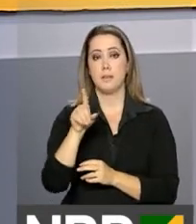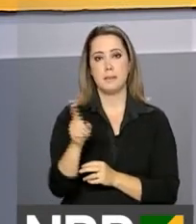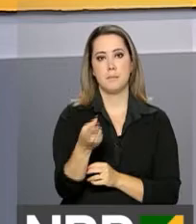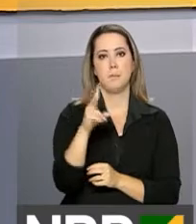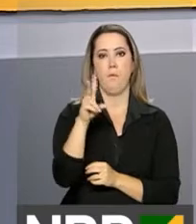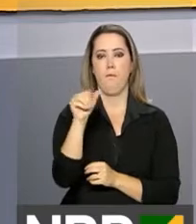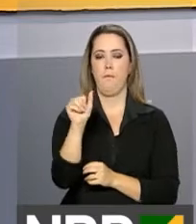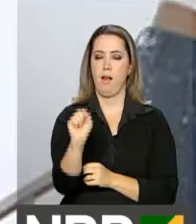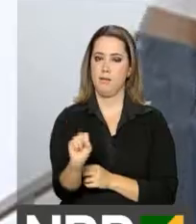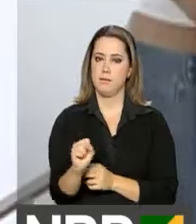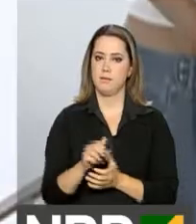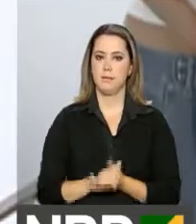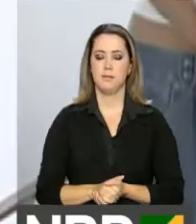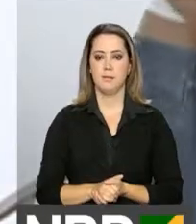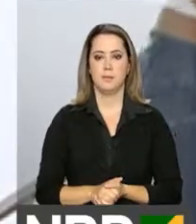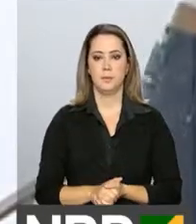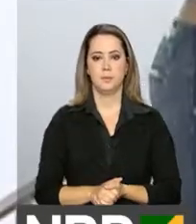vagas.